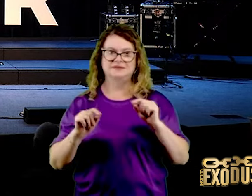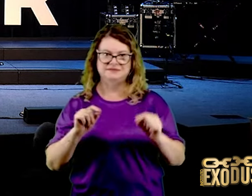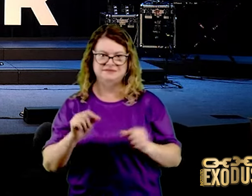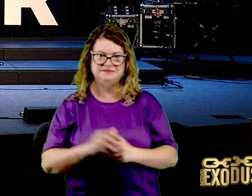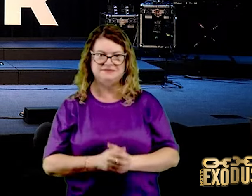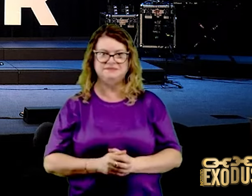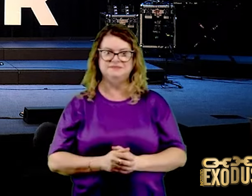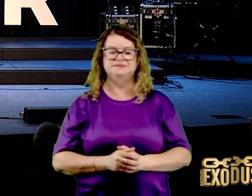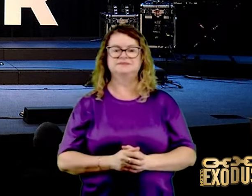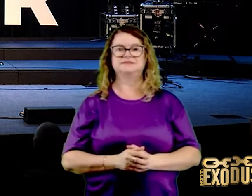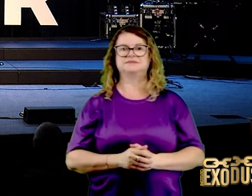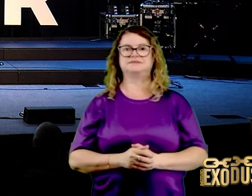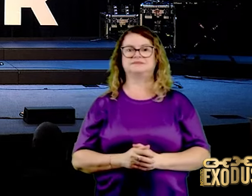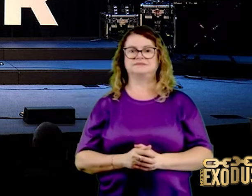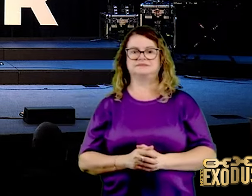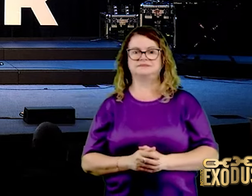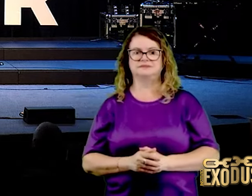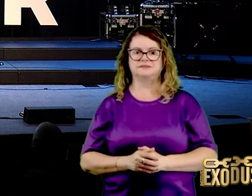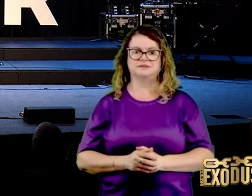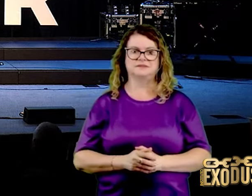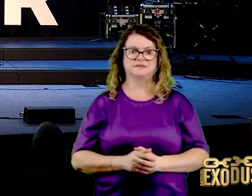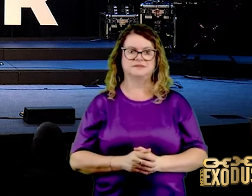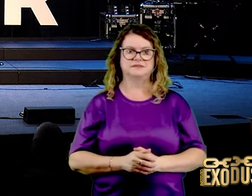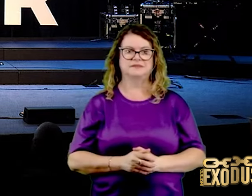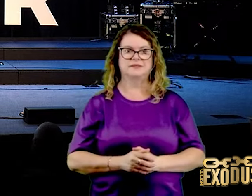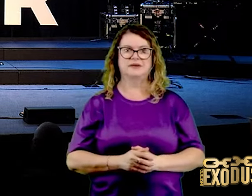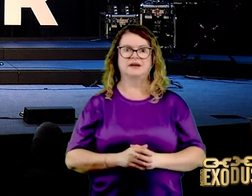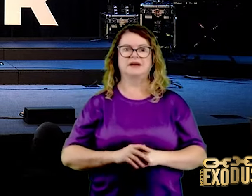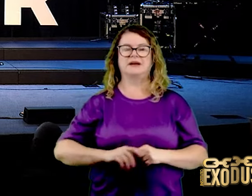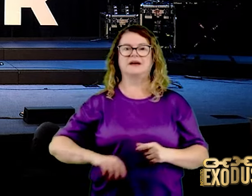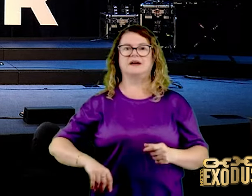elas ficam, eles ficam, com a mão levantada, com a pedra,